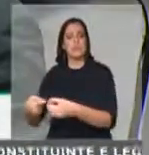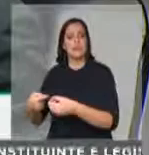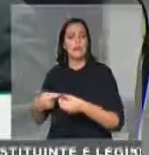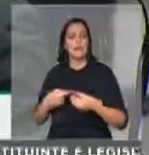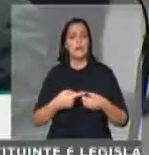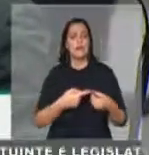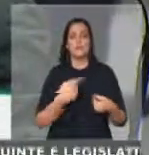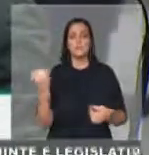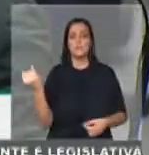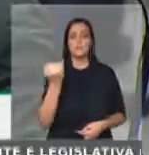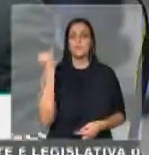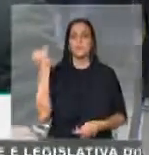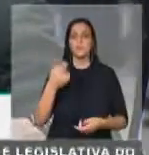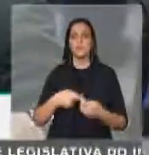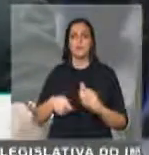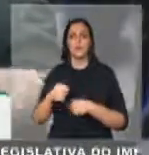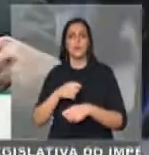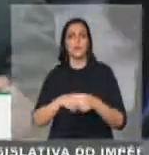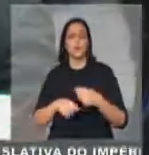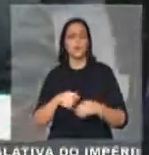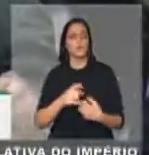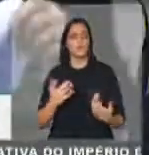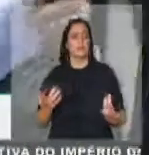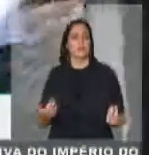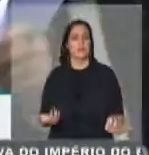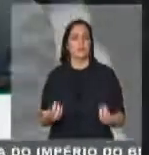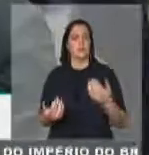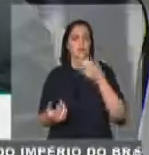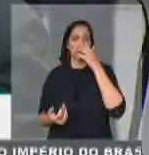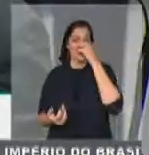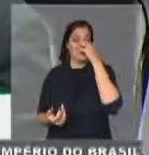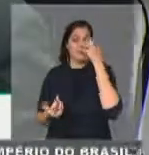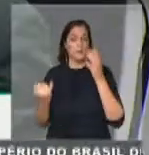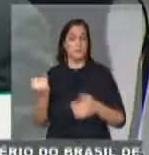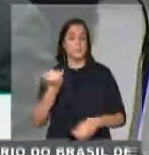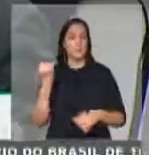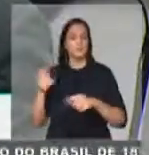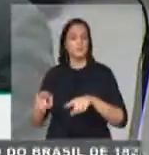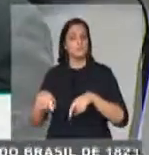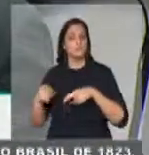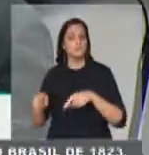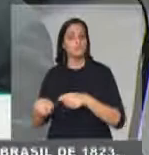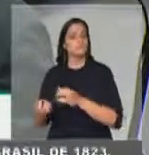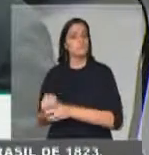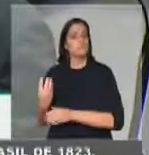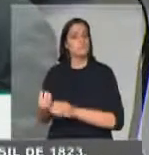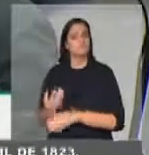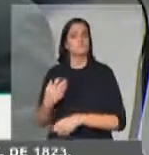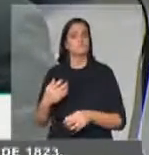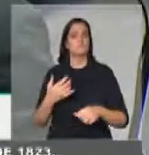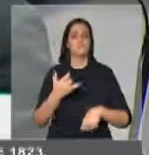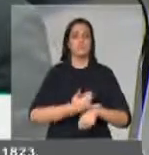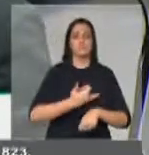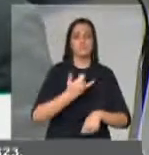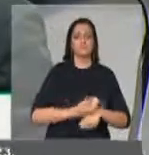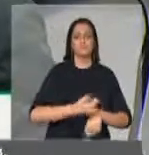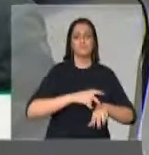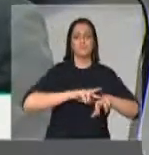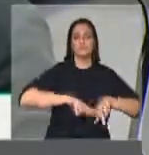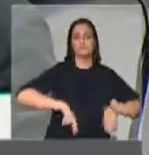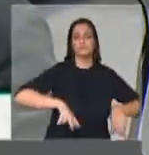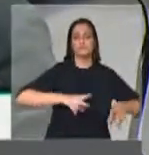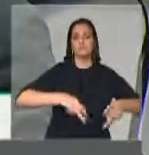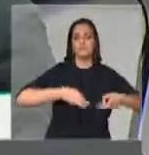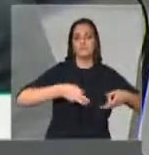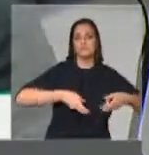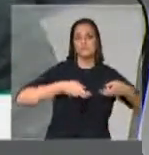município de Viseu tem uma importância grande, não só pela produção agrícola, mas pelo fornecimento de minérios utilizáveis